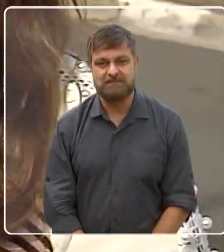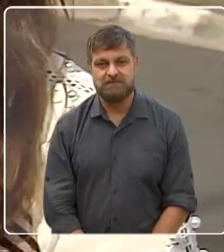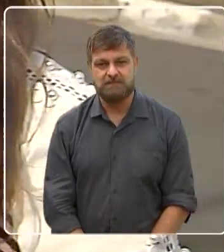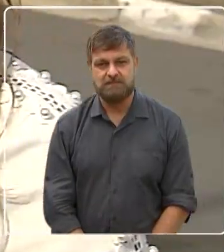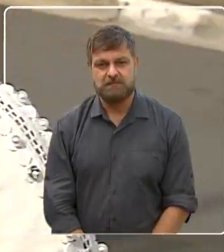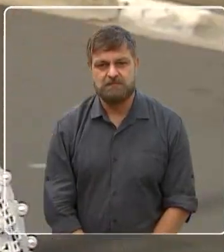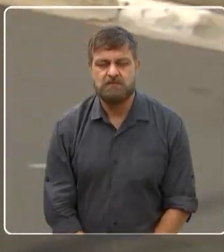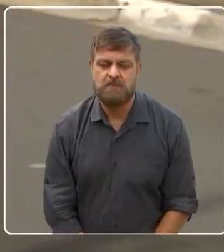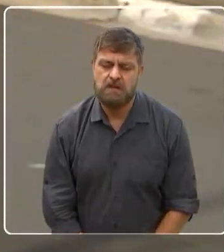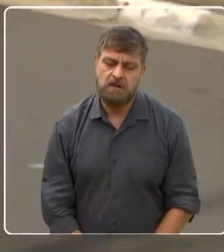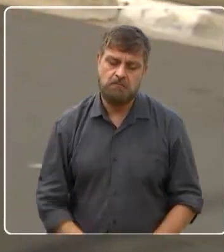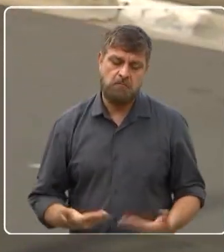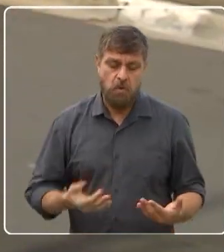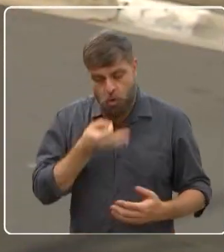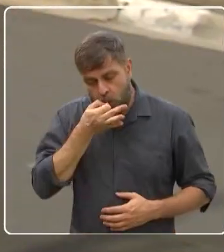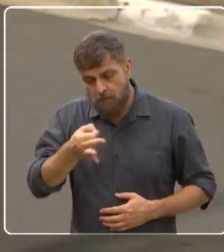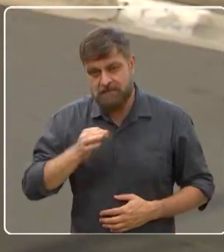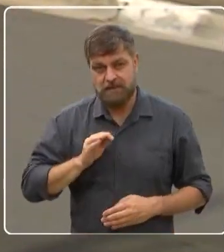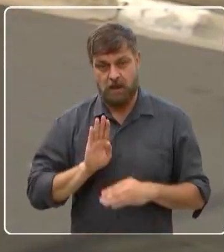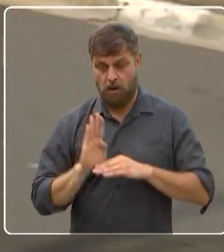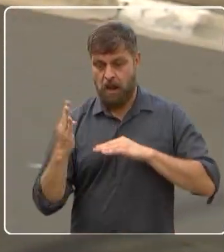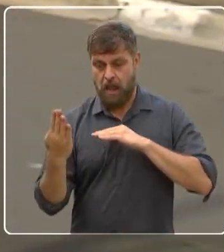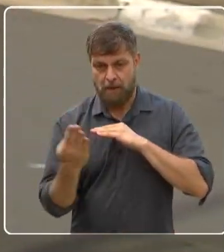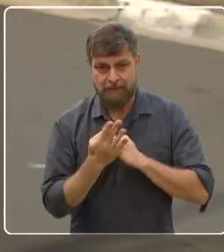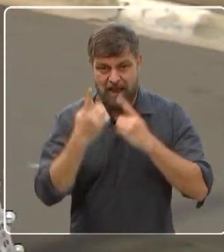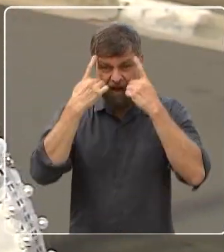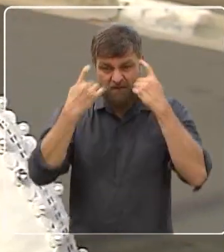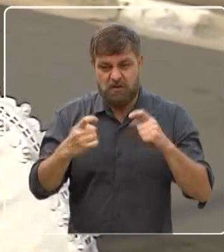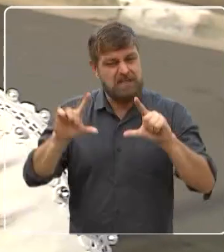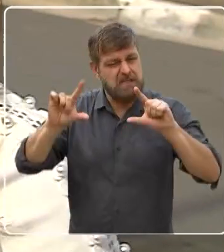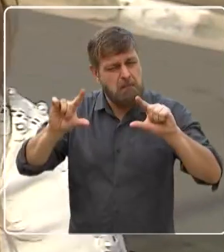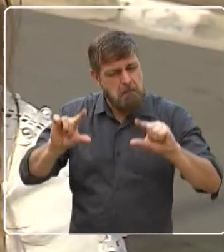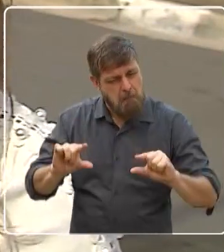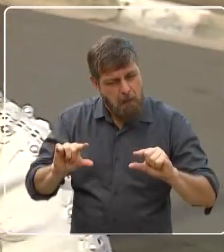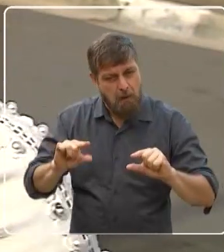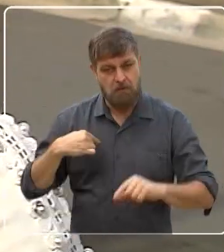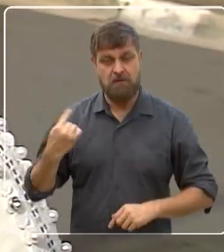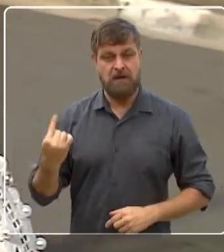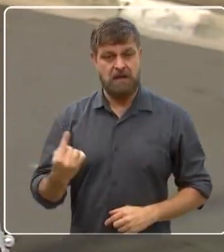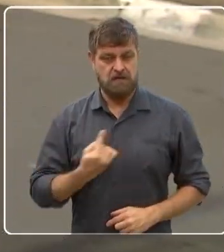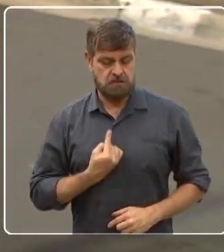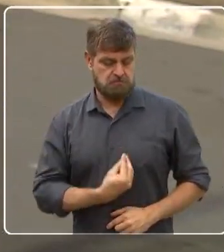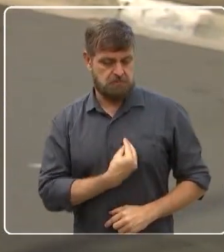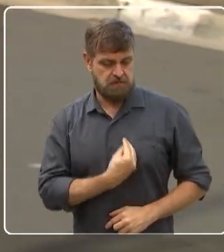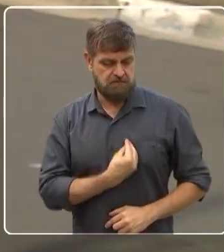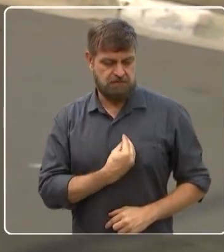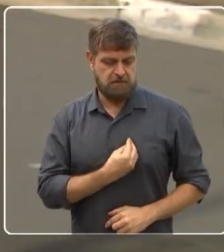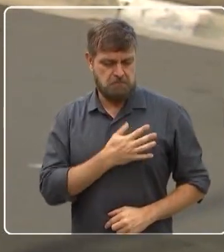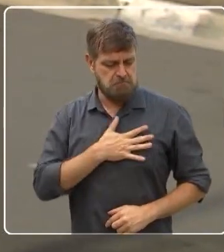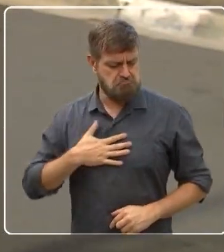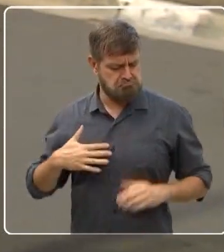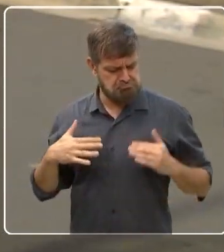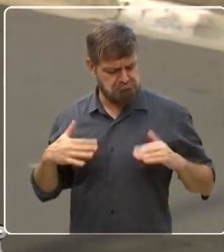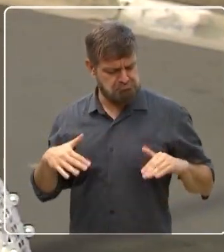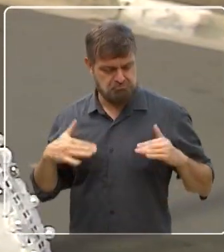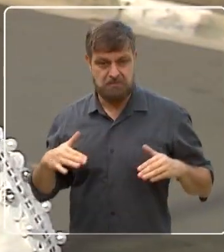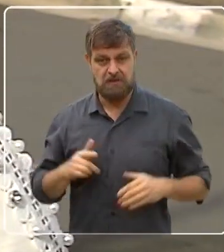De modo geral, assim, é um bairro que não tem muito índice de violência, né? A gente não vê muita,